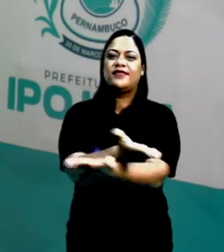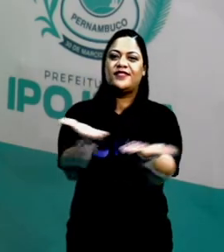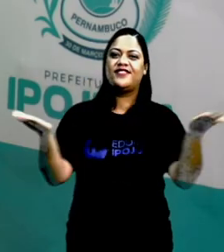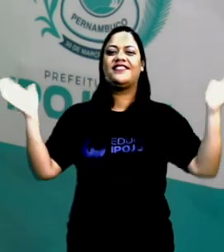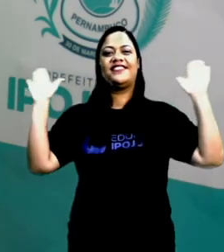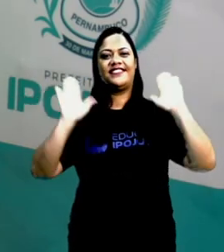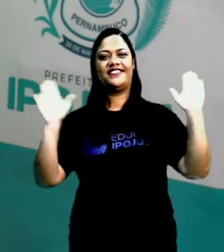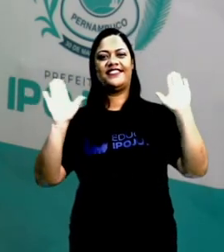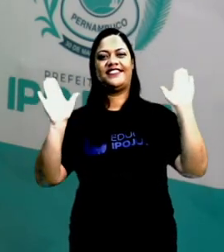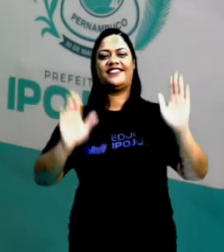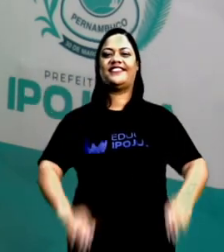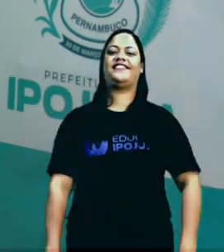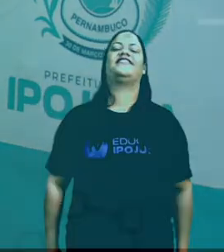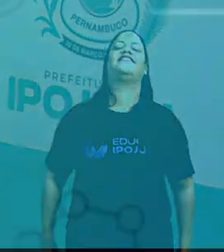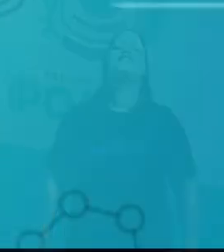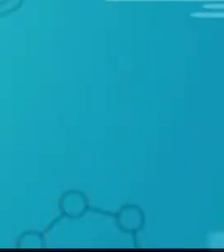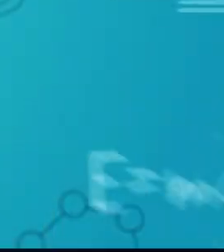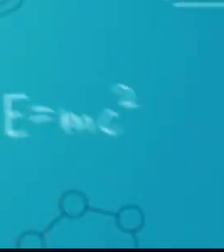vocês e até a próxima aula!